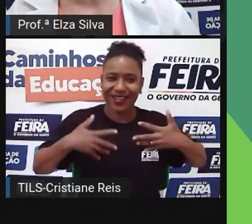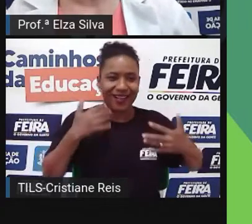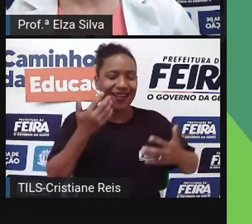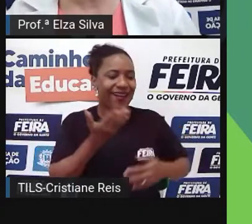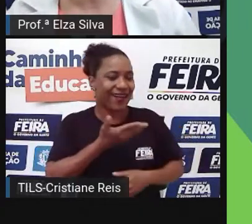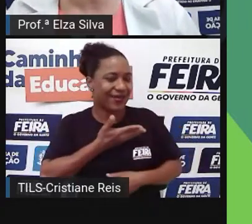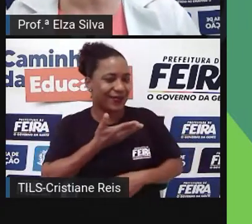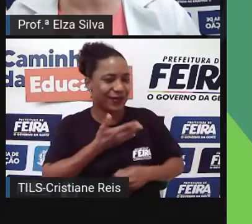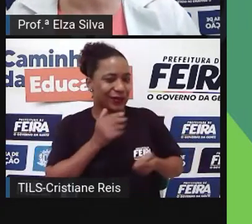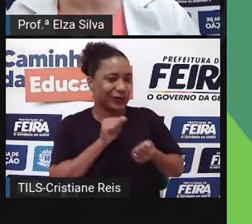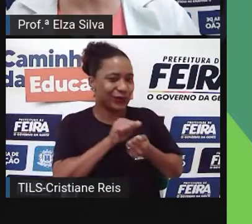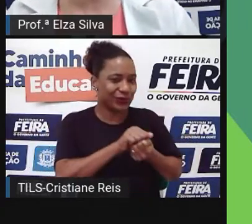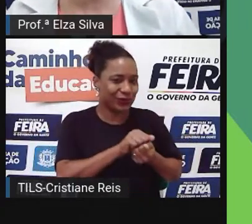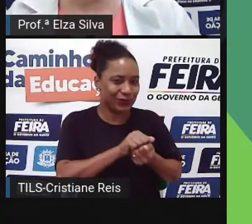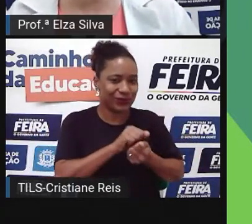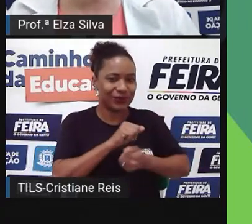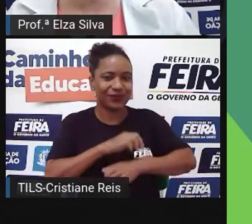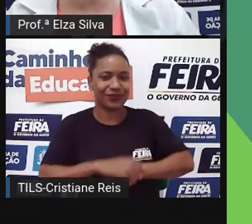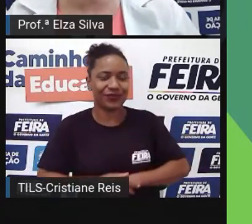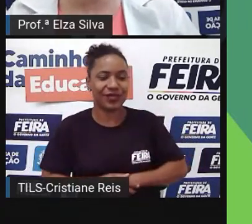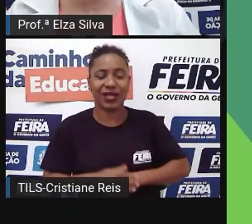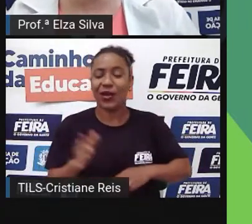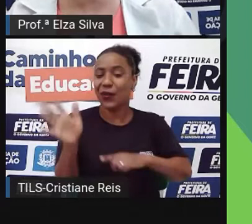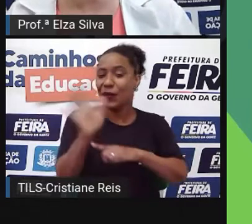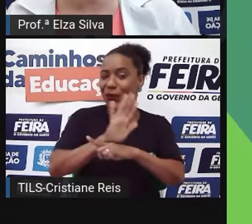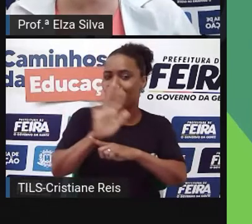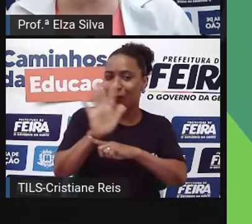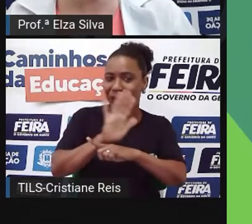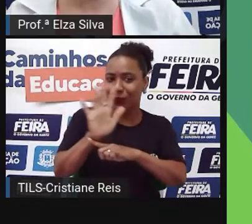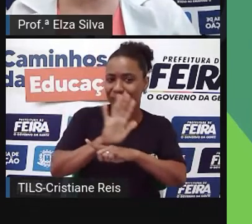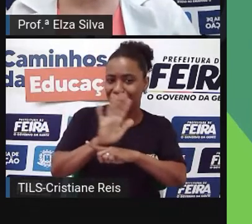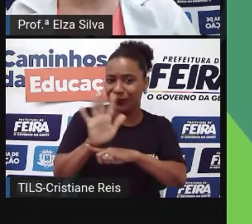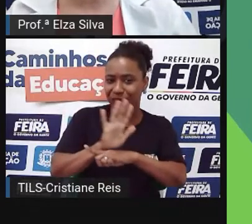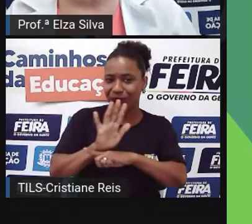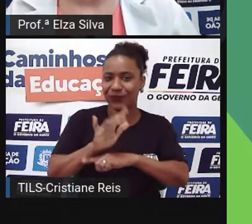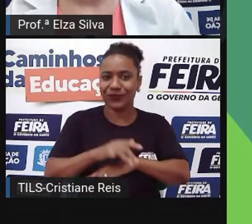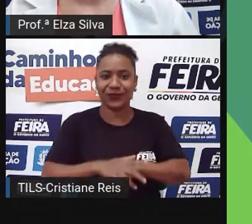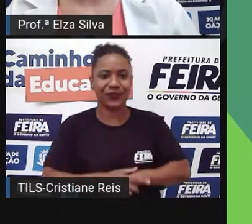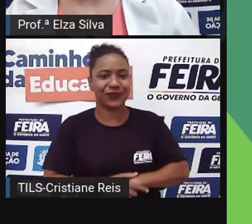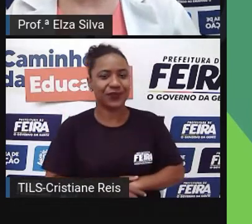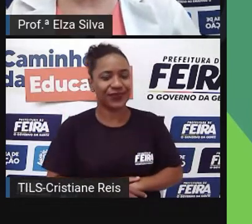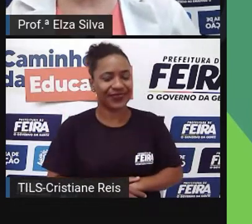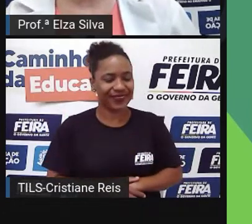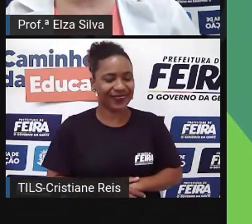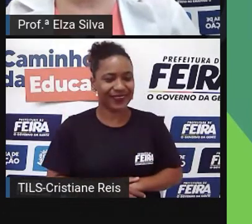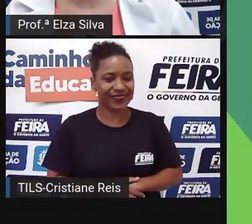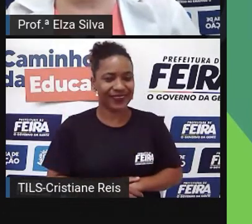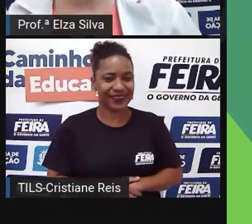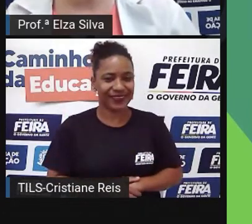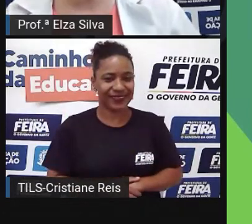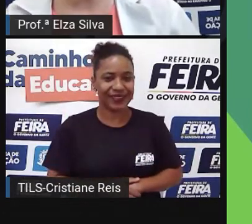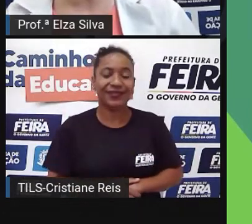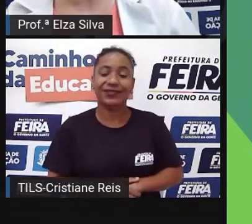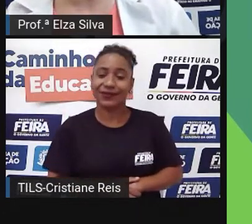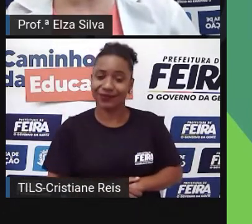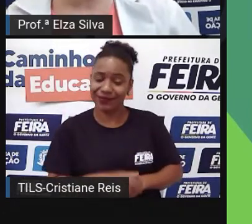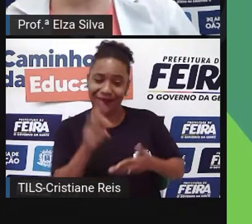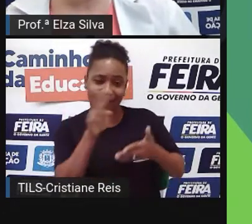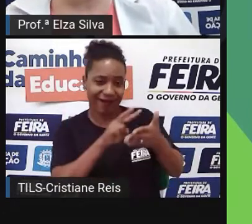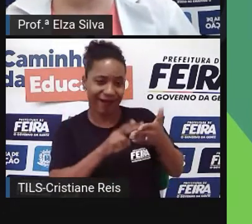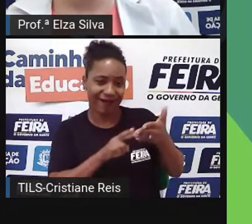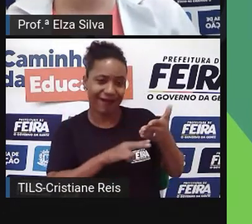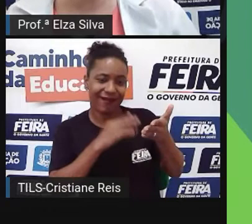Go to the cinema Ir para o cinema I love it To read books and magazines Ler